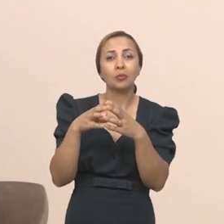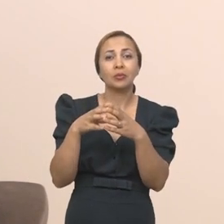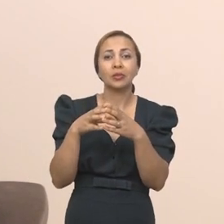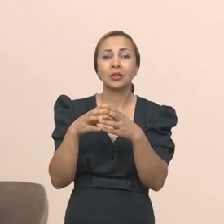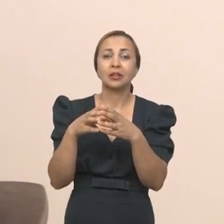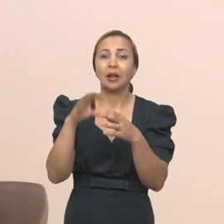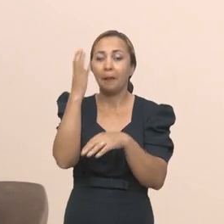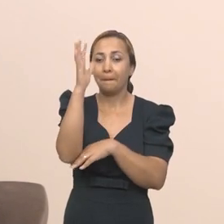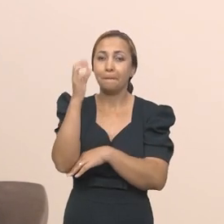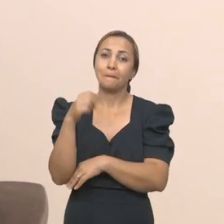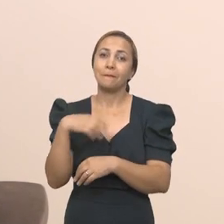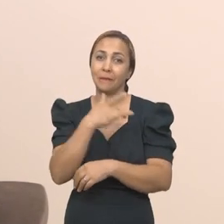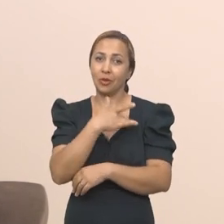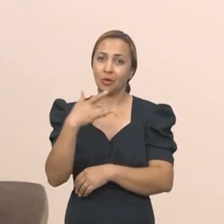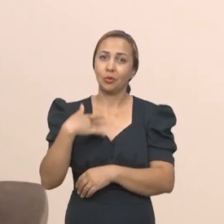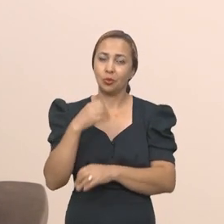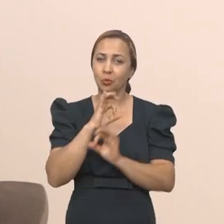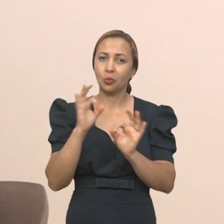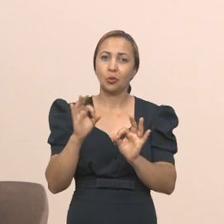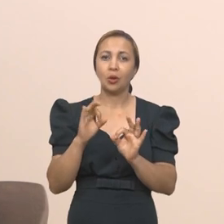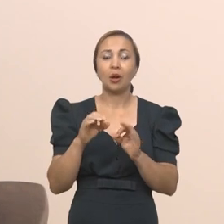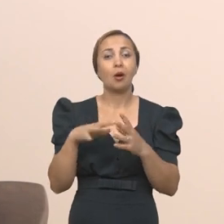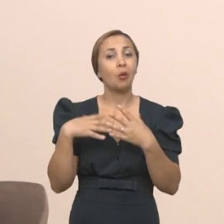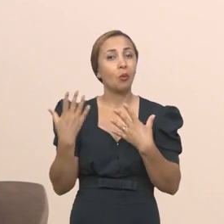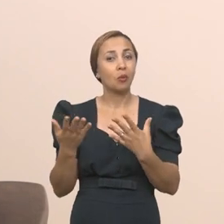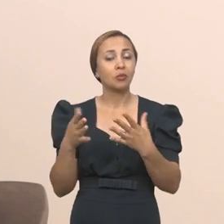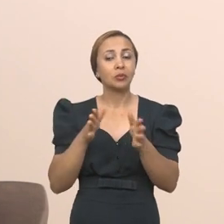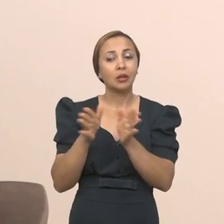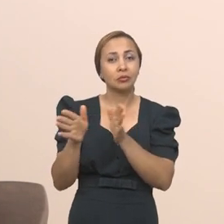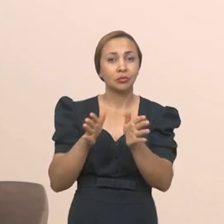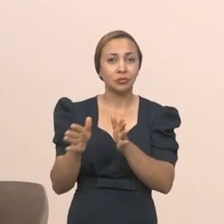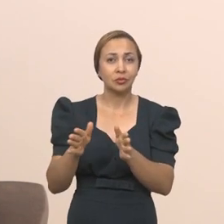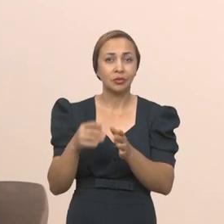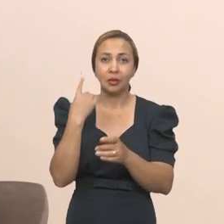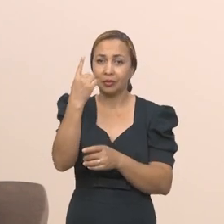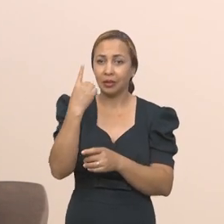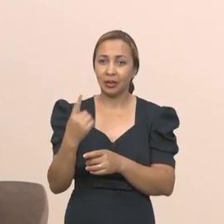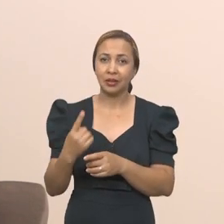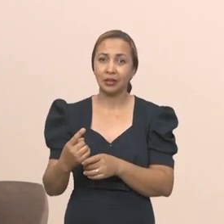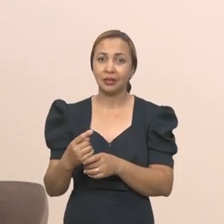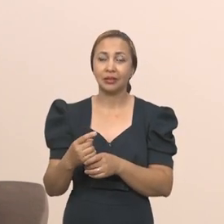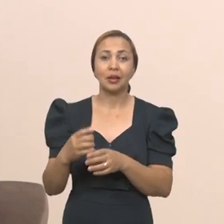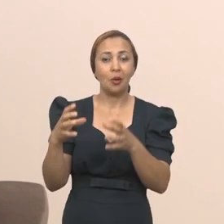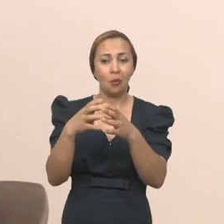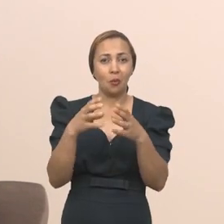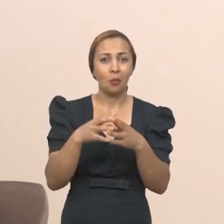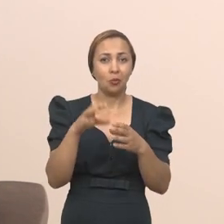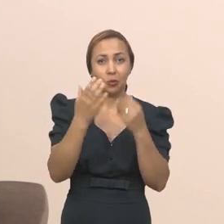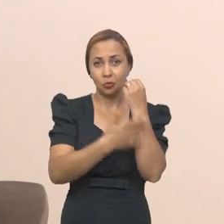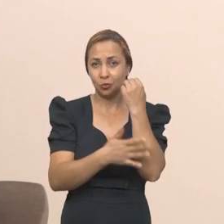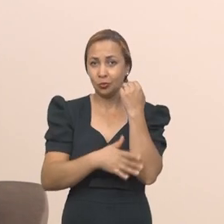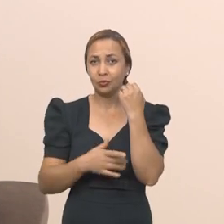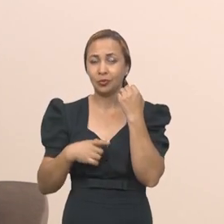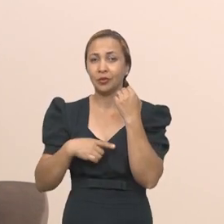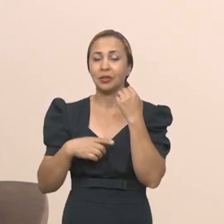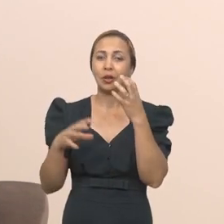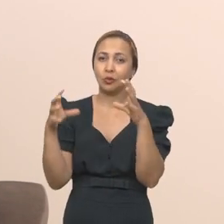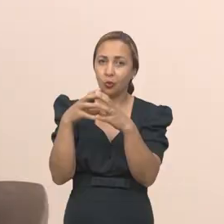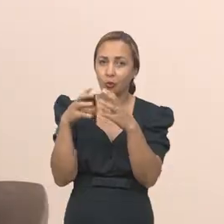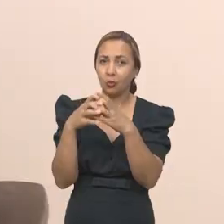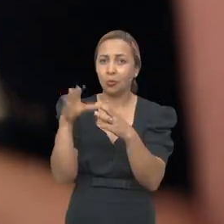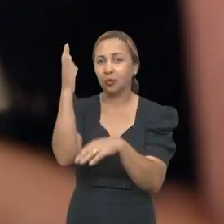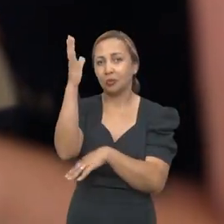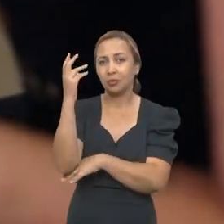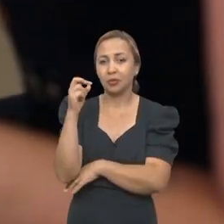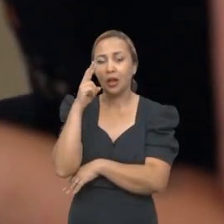são emitidos pelas plantiçadias, quanto entre si. Então, cada espécie, ela induz uma mistura diferente de compostos